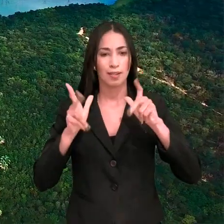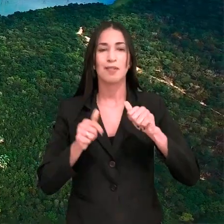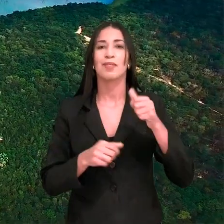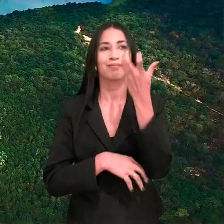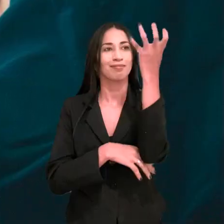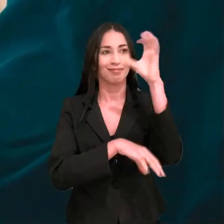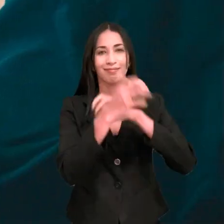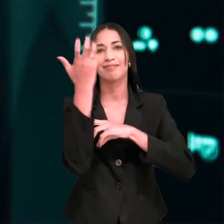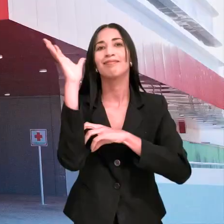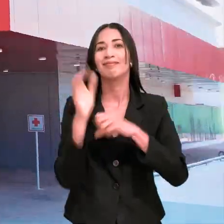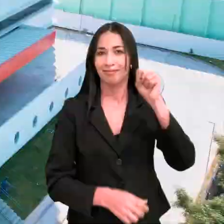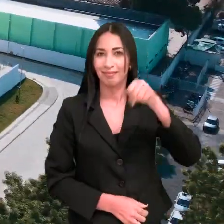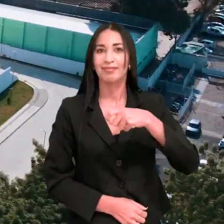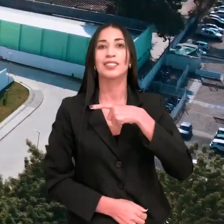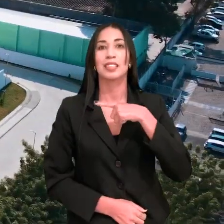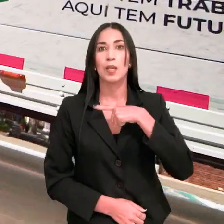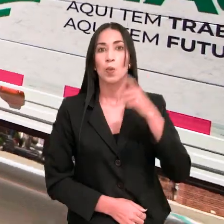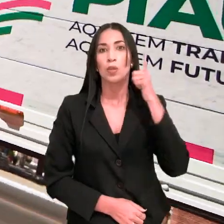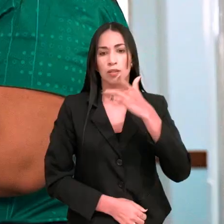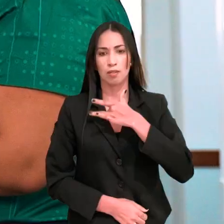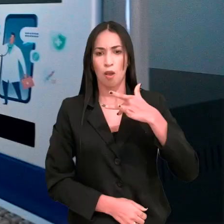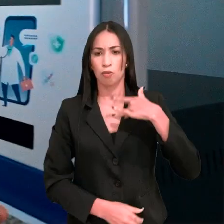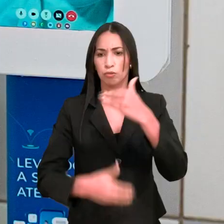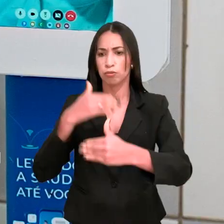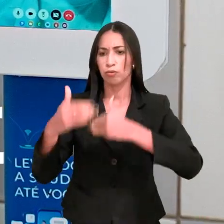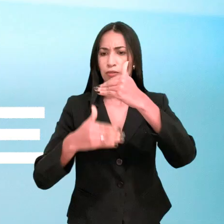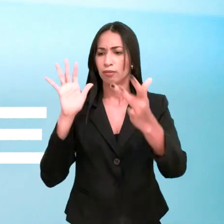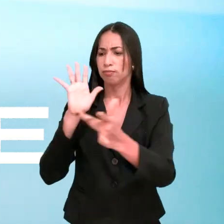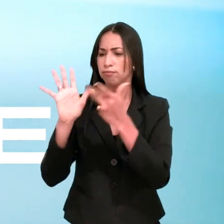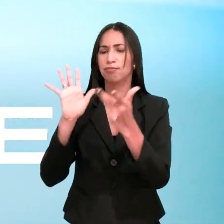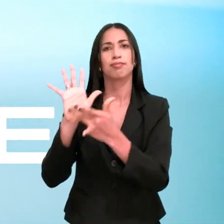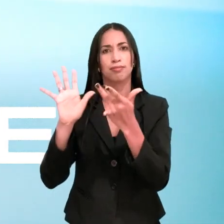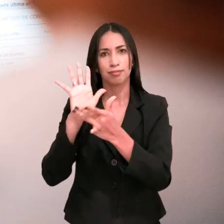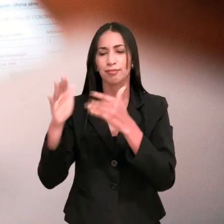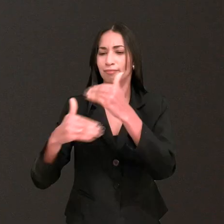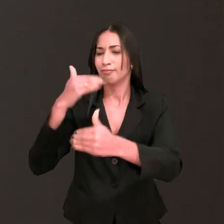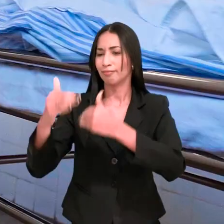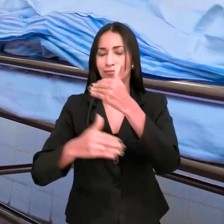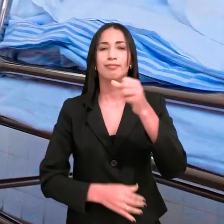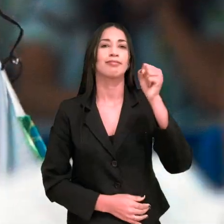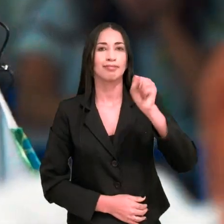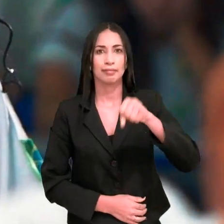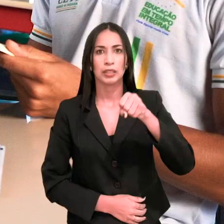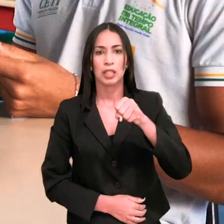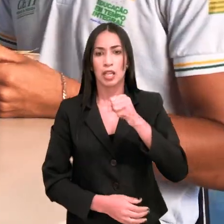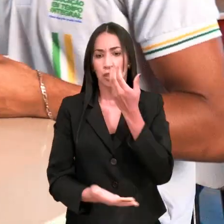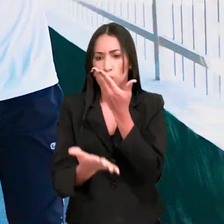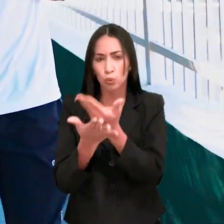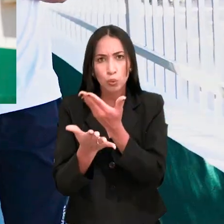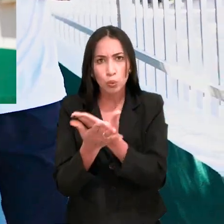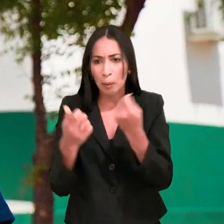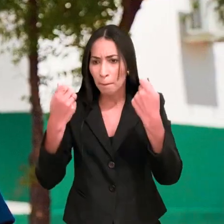E como vai? Se for pra trazer mais saúde, até digitalmente, a nossa medicina vai. Se for pra